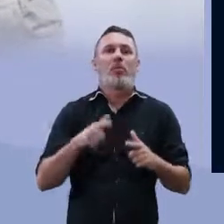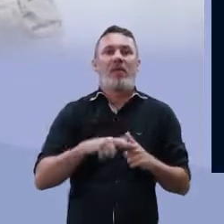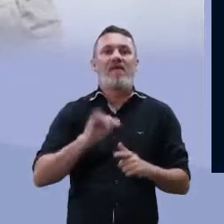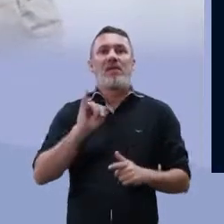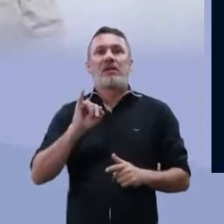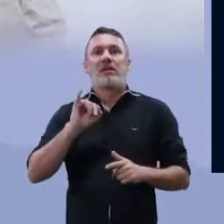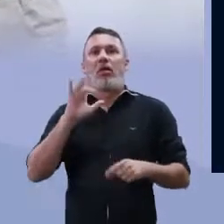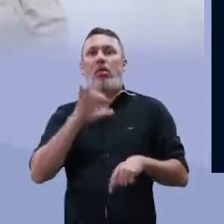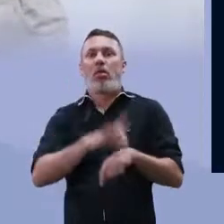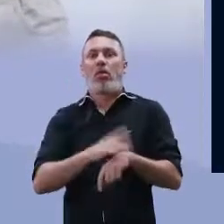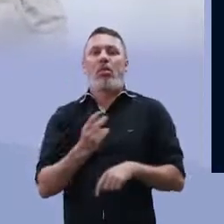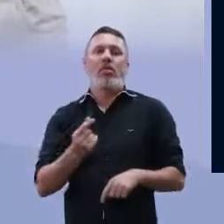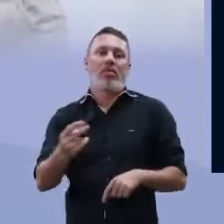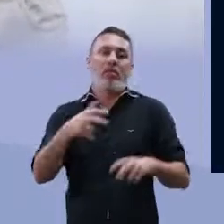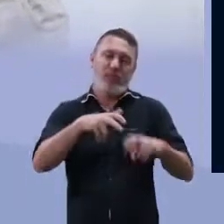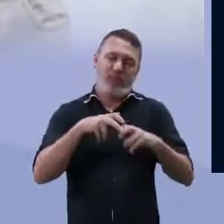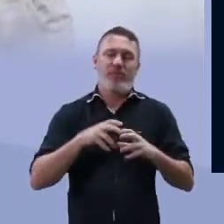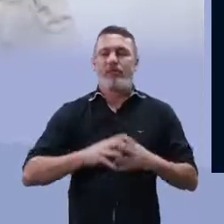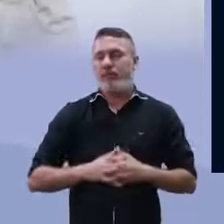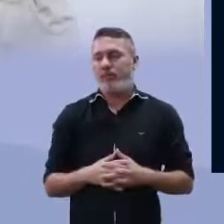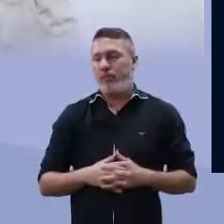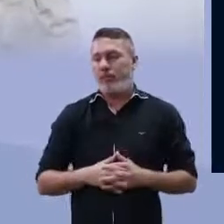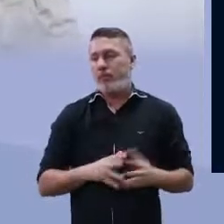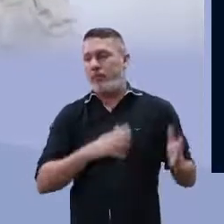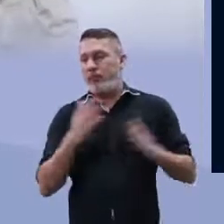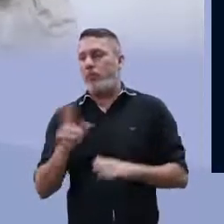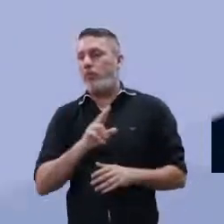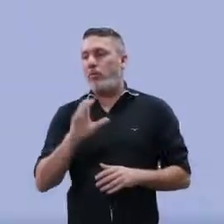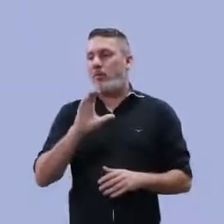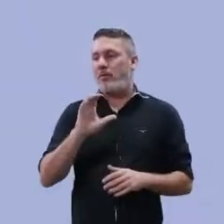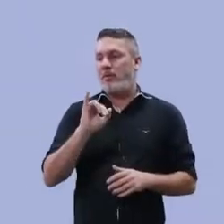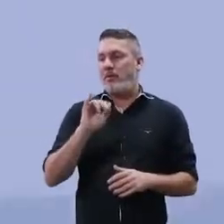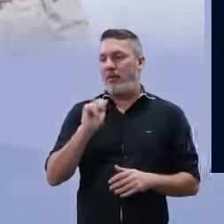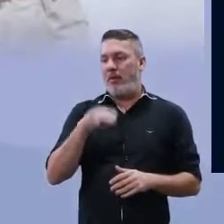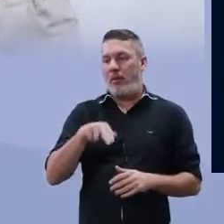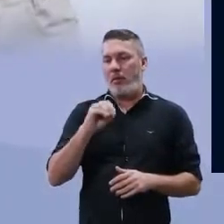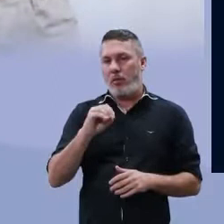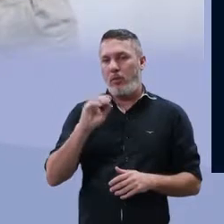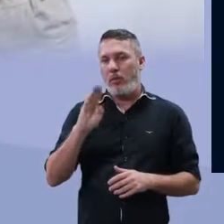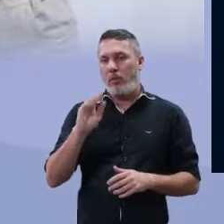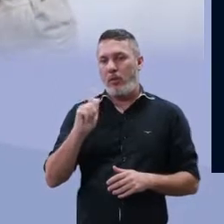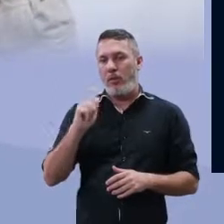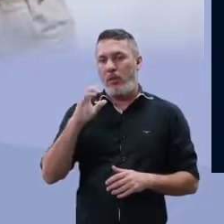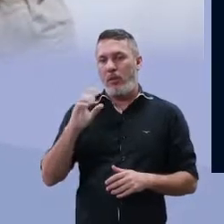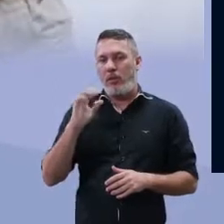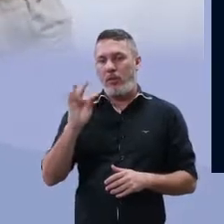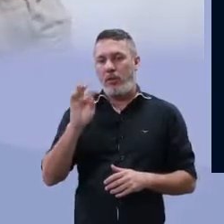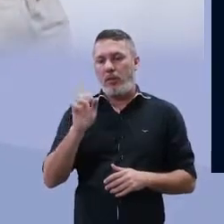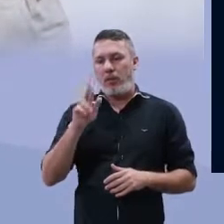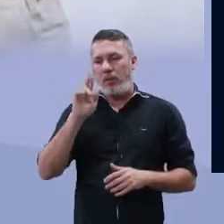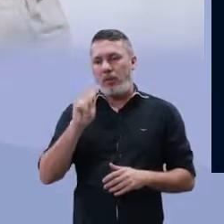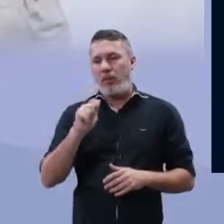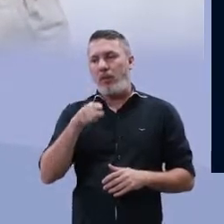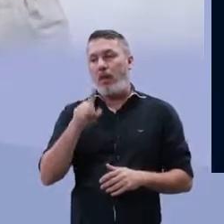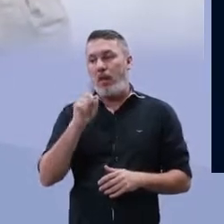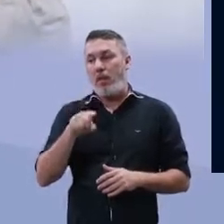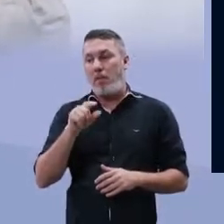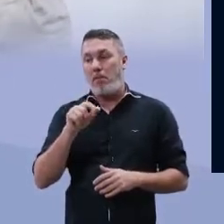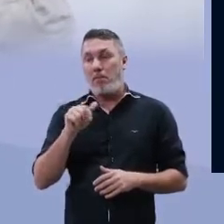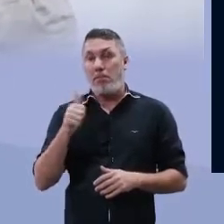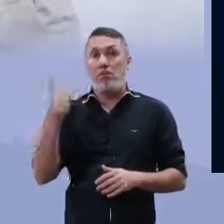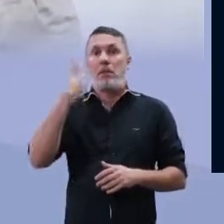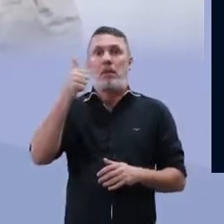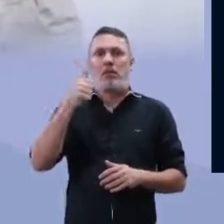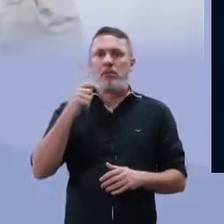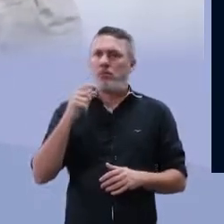você vai acabar tendo um problema maior, uma infecção ainda mais duradoura. As cianobactérias foram as primeiras, os